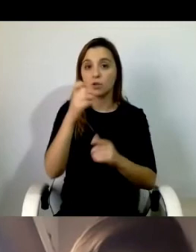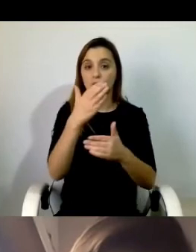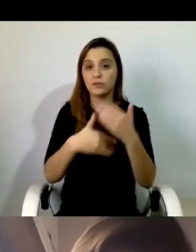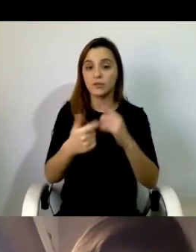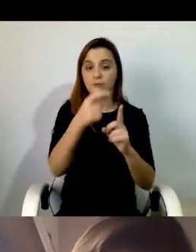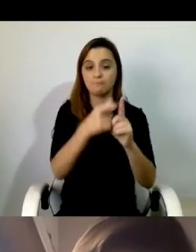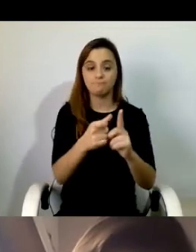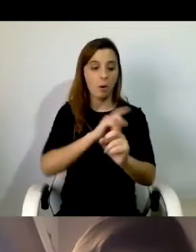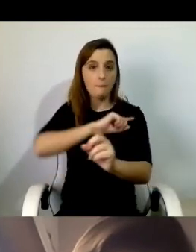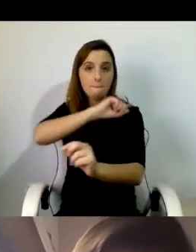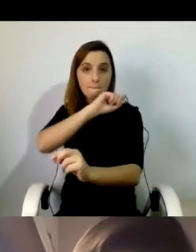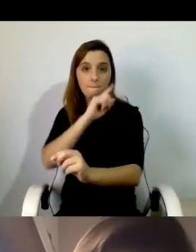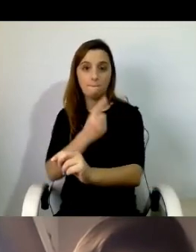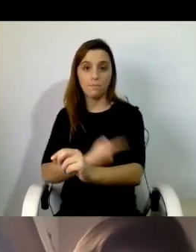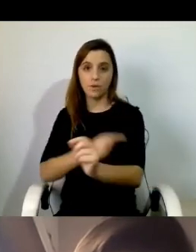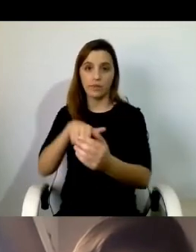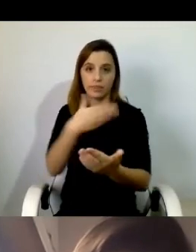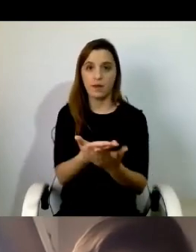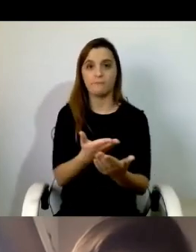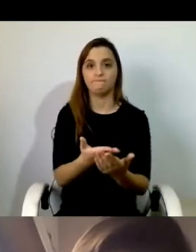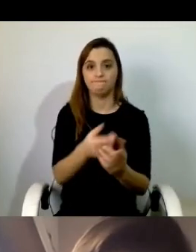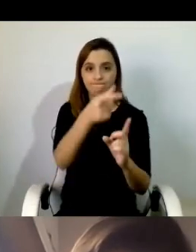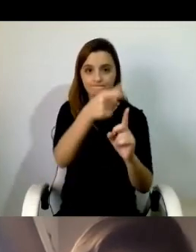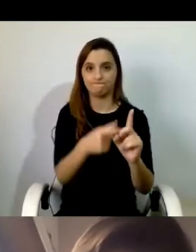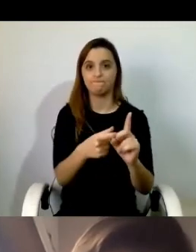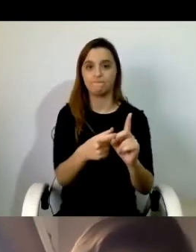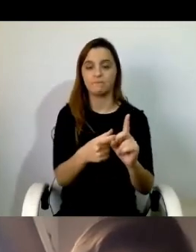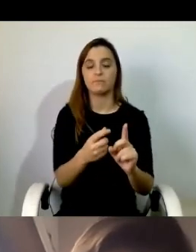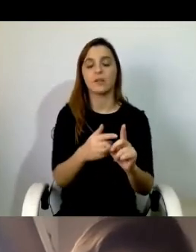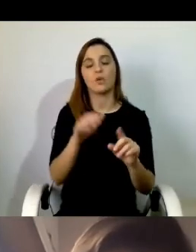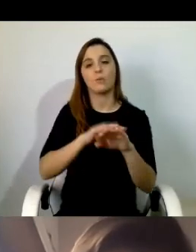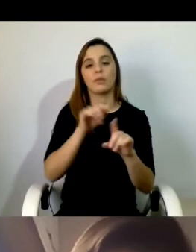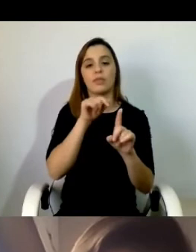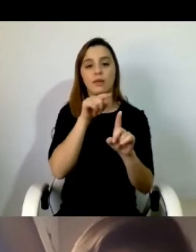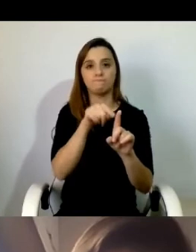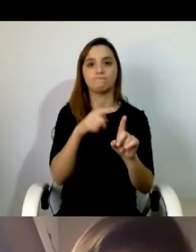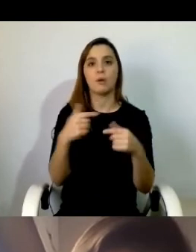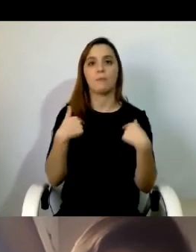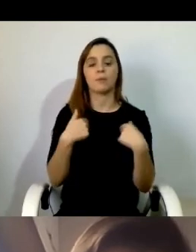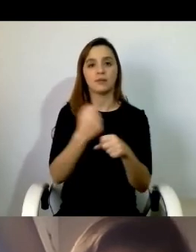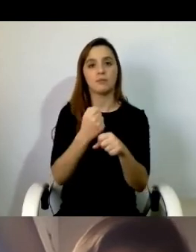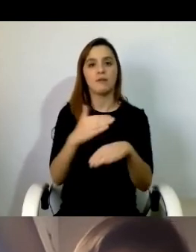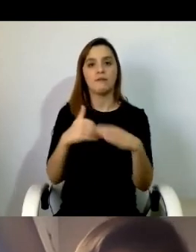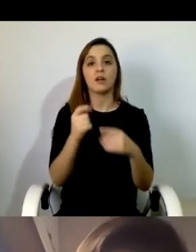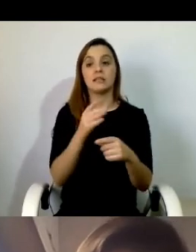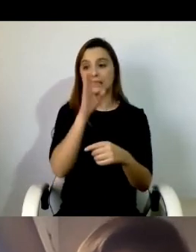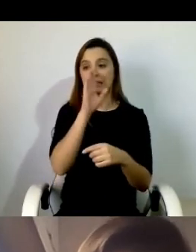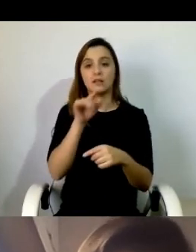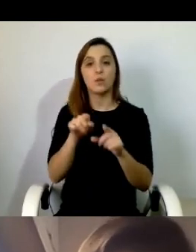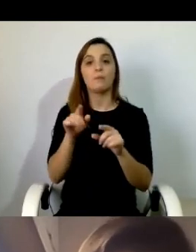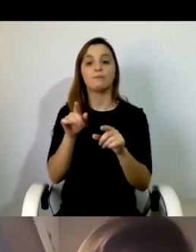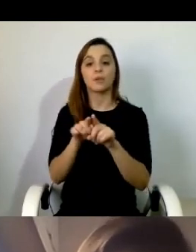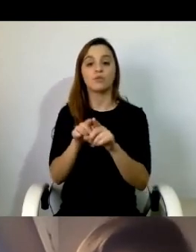para assumir o papel que lhes está quando a escola que se diz inclusiva não prepara as crianças e jovens para a autodeterminação